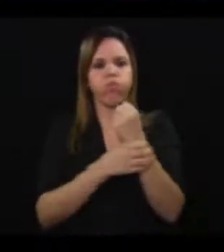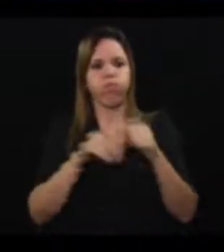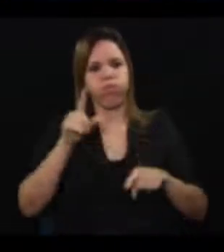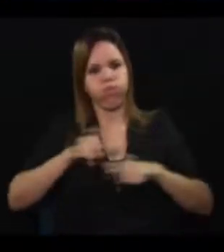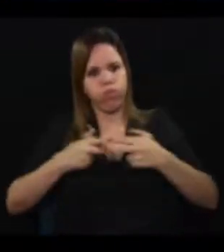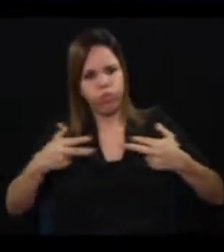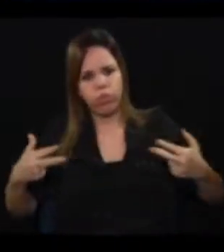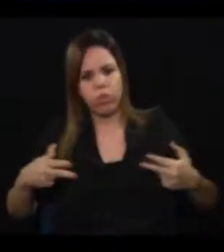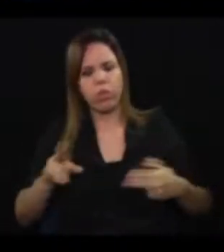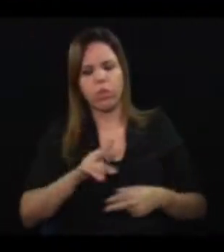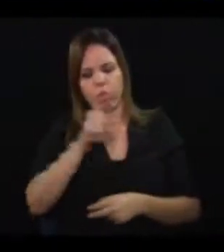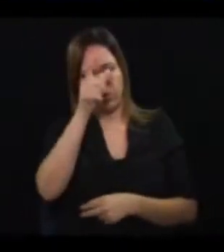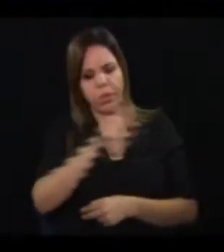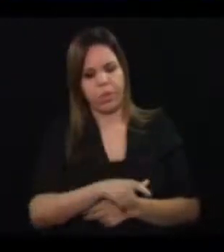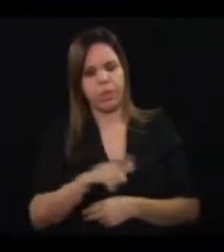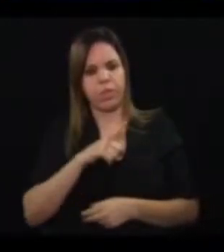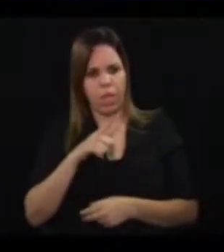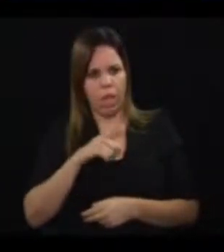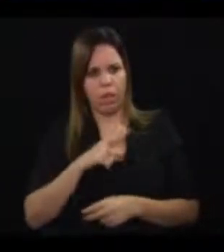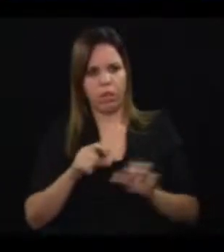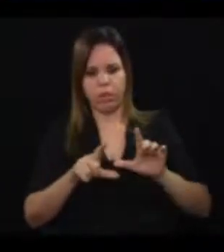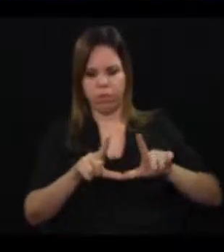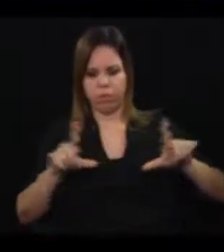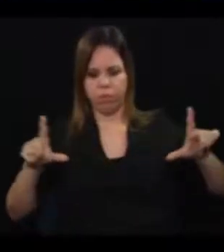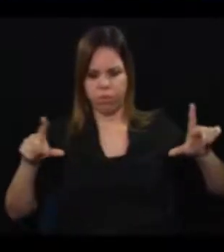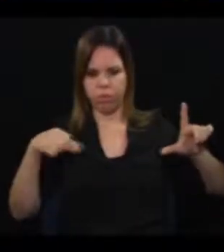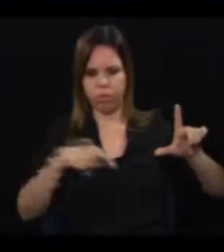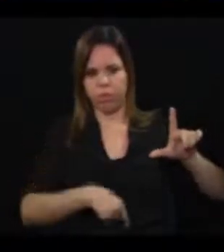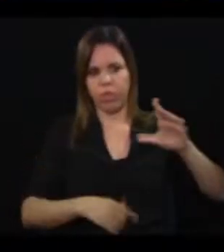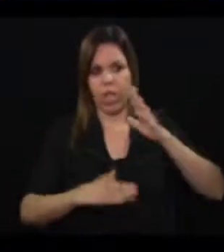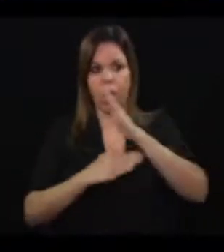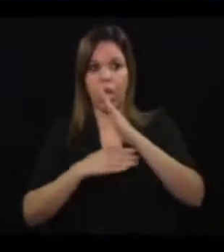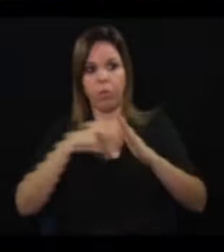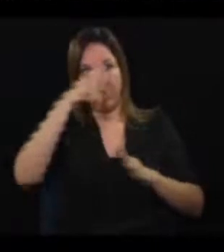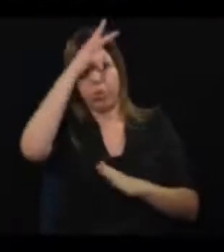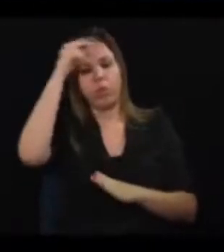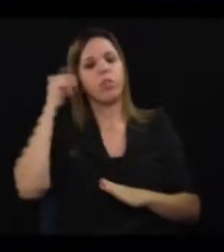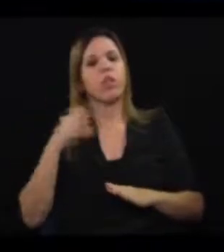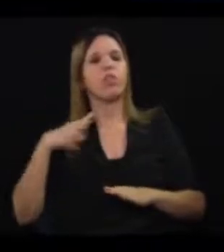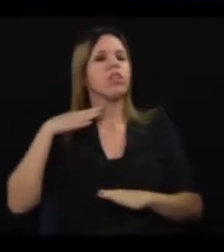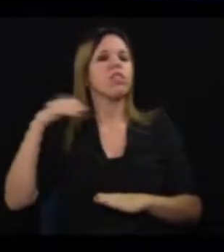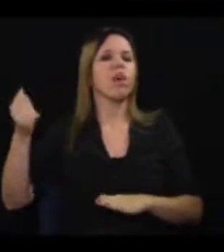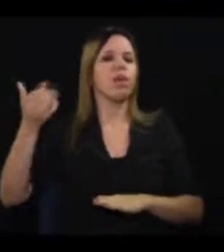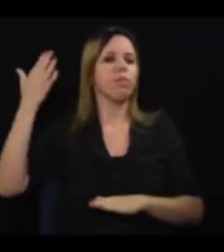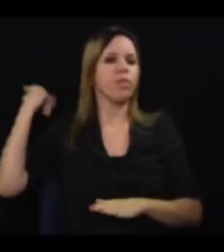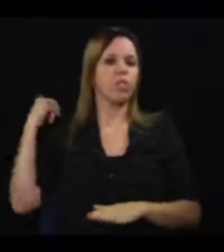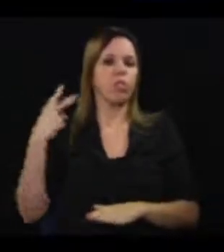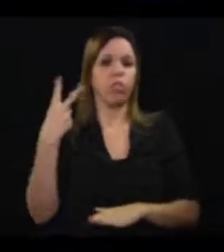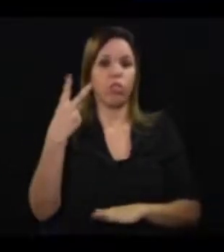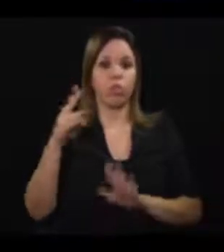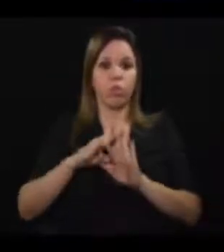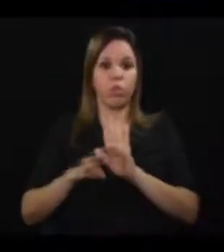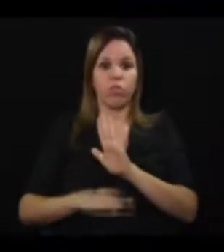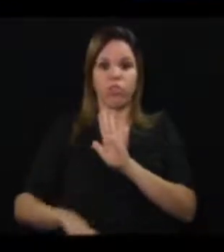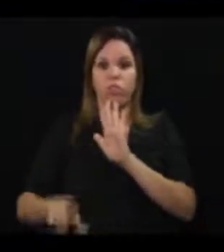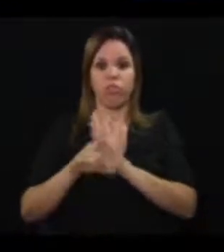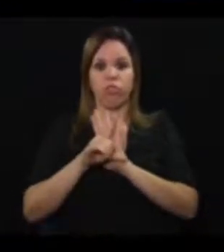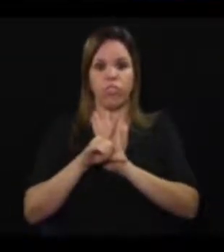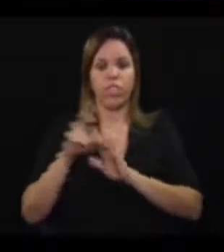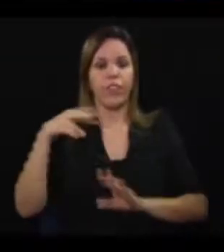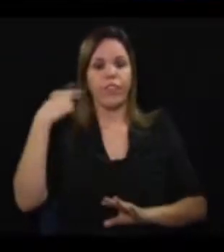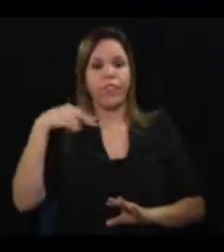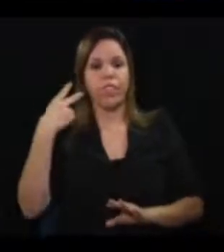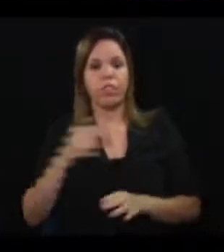usuários já estavam em pauta na Câmara Municipal desde abril, com dois projetos de lei e de autoria dos vereadores Carmo